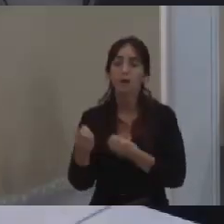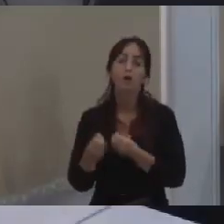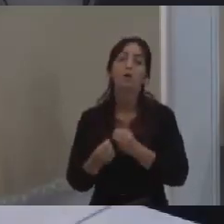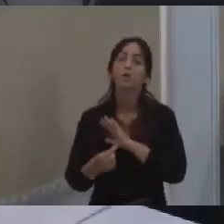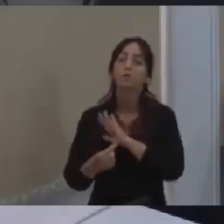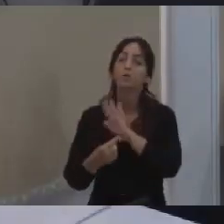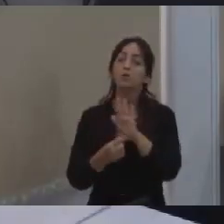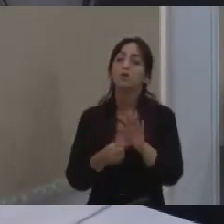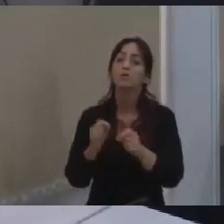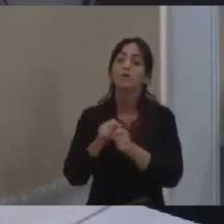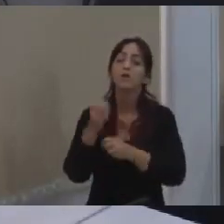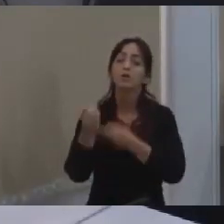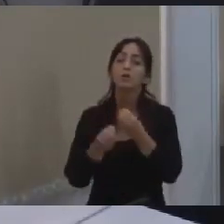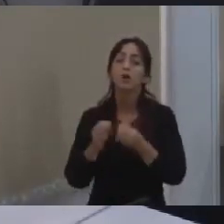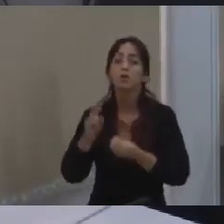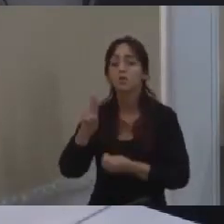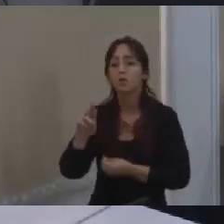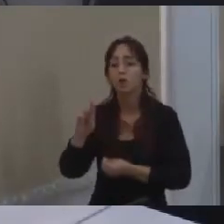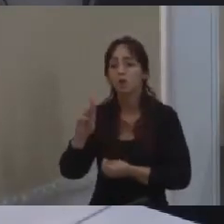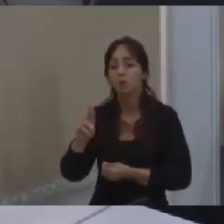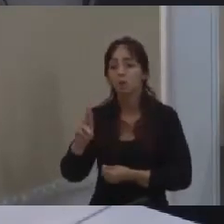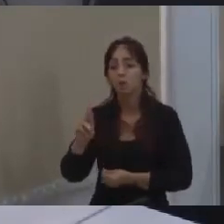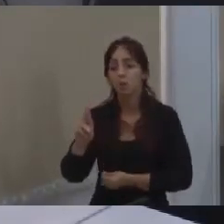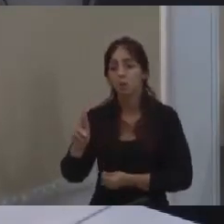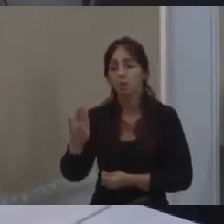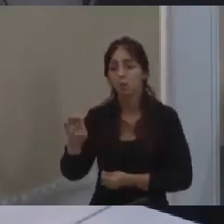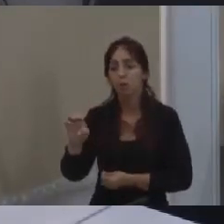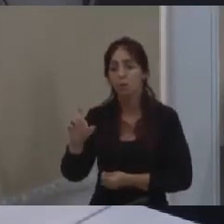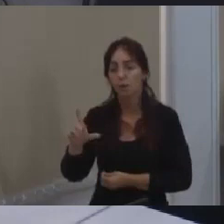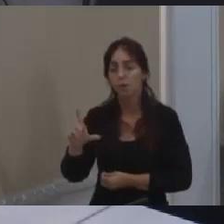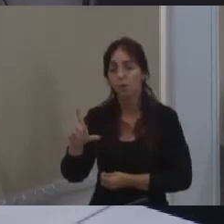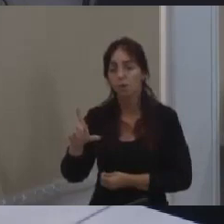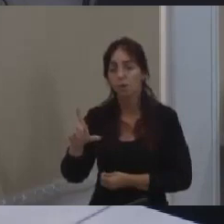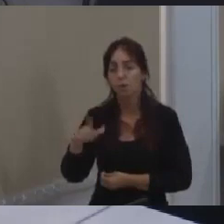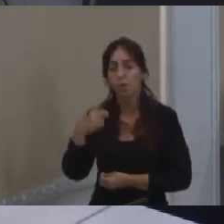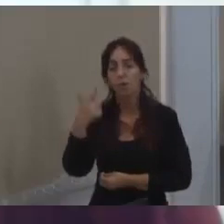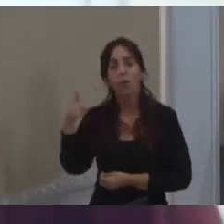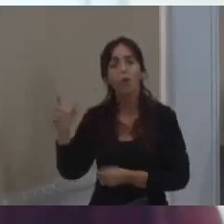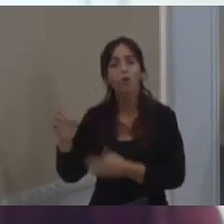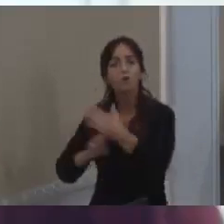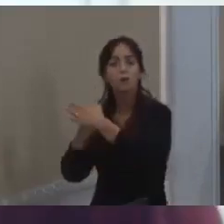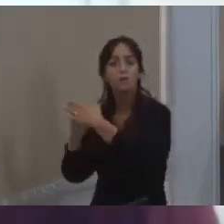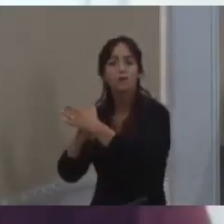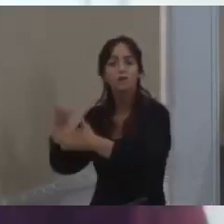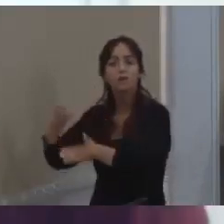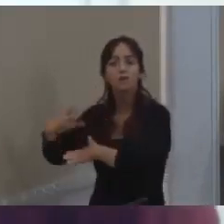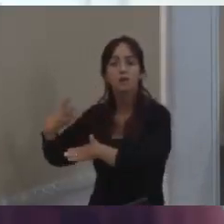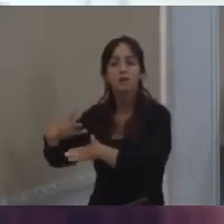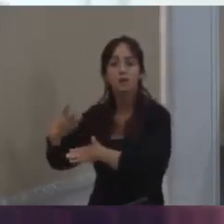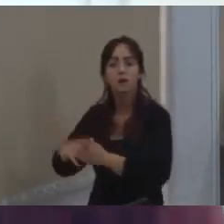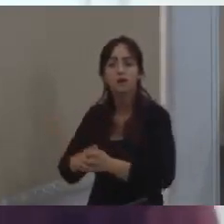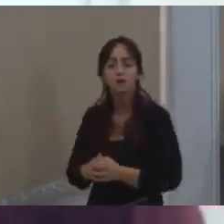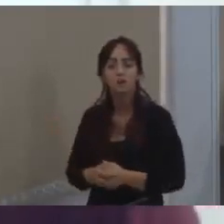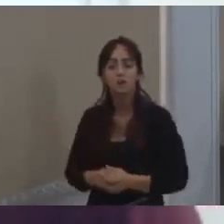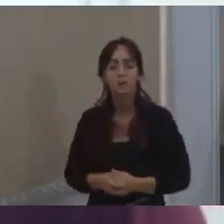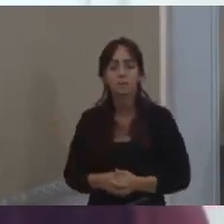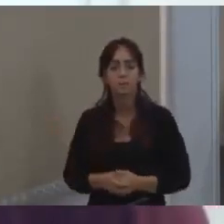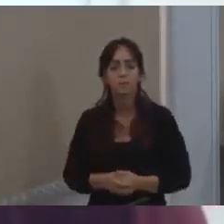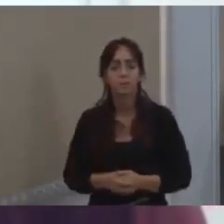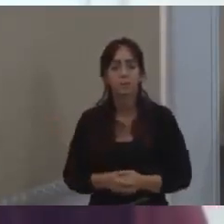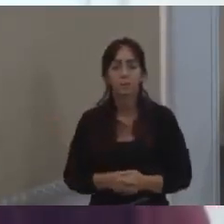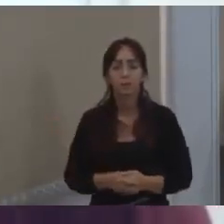feitas, elas são feitas pela Urbel, não é isso? Ou é feita por alguma empresa terceirizada? Quando o quê? Fala de novo a pergunta.